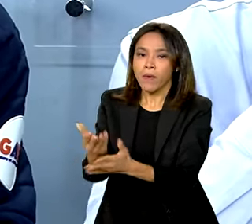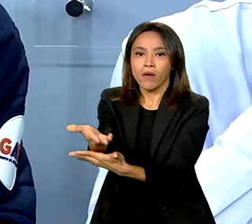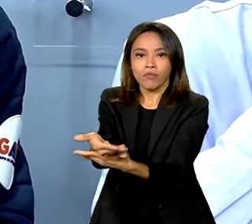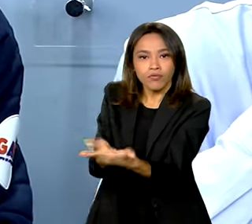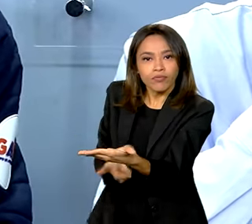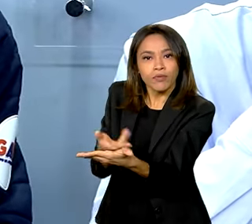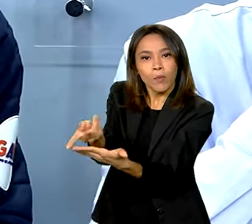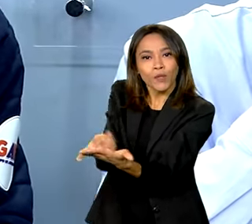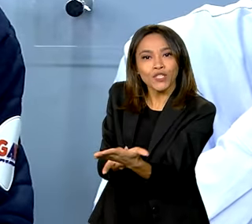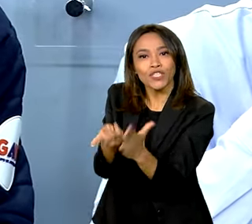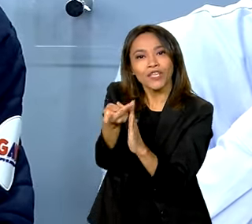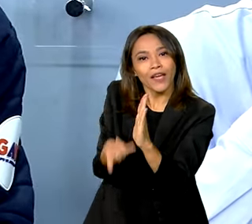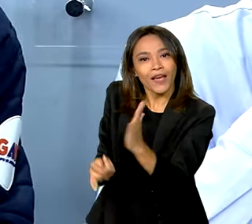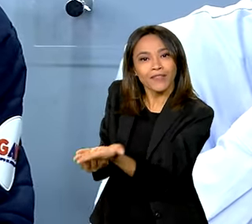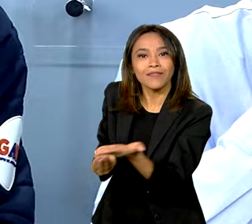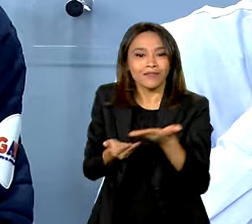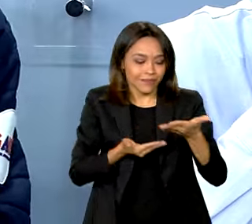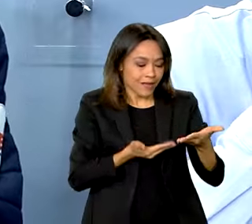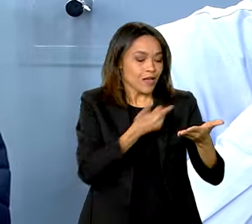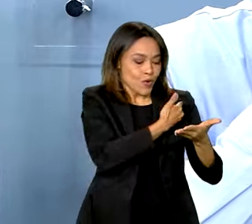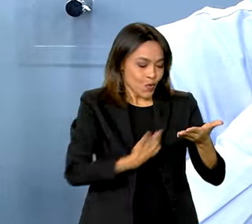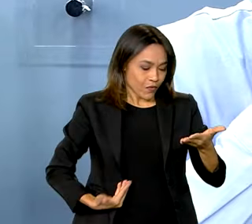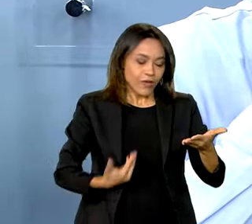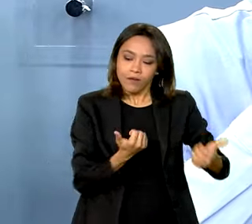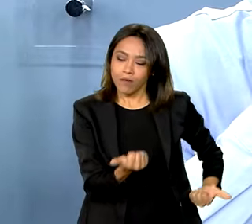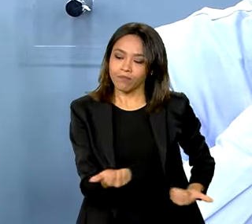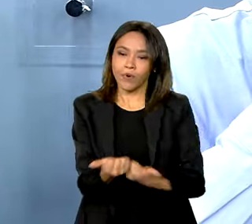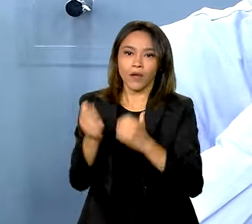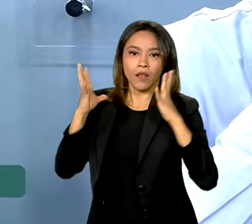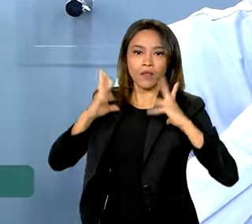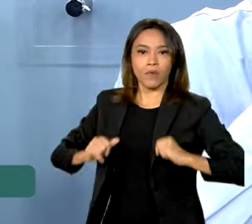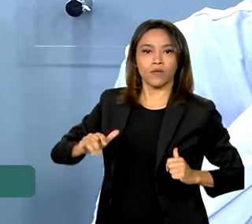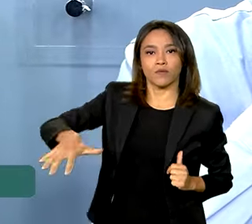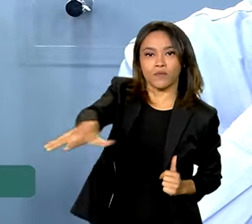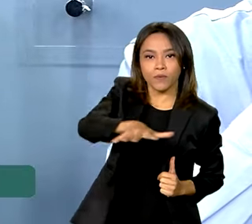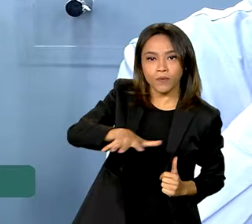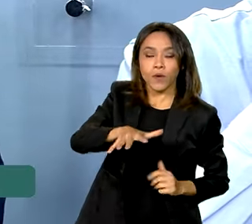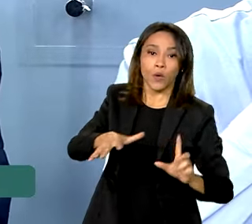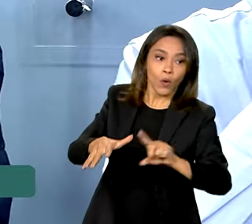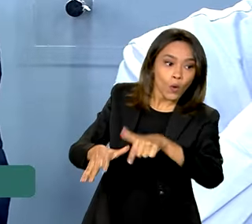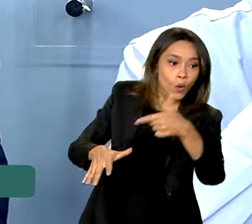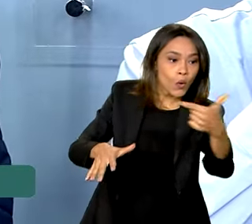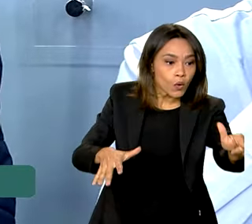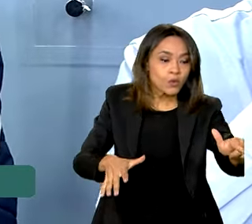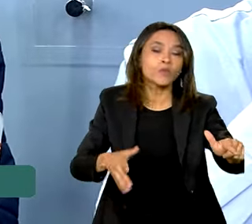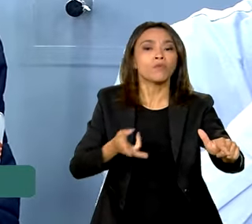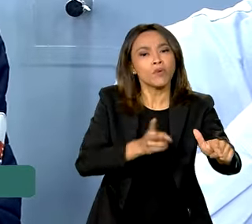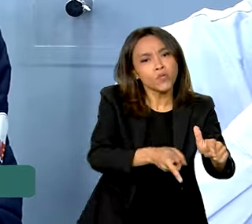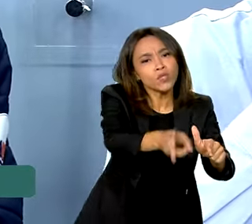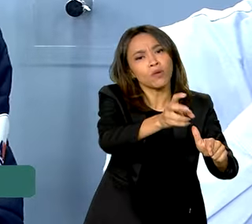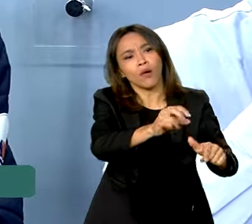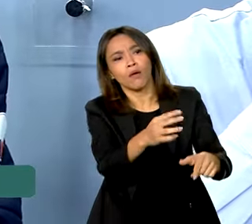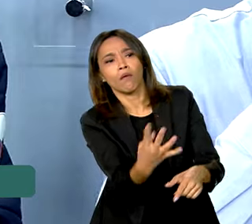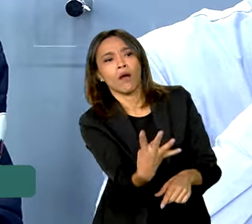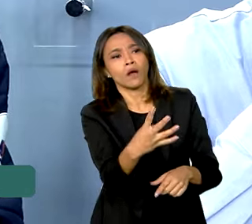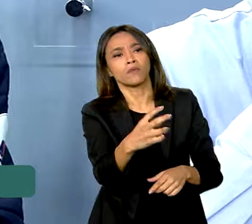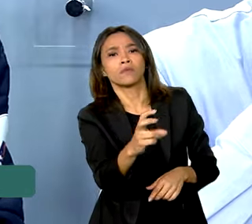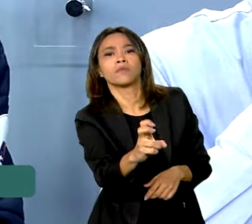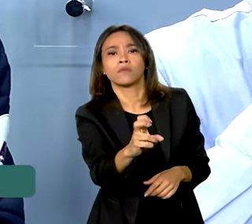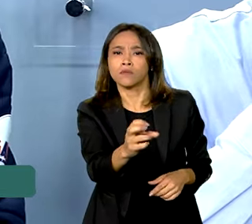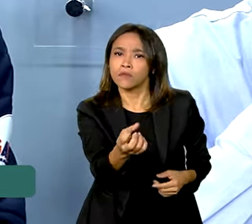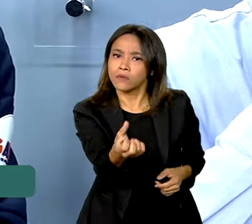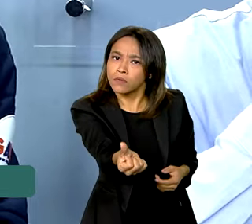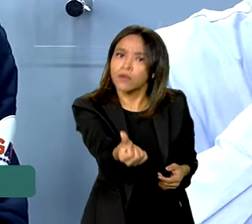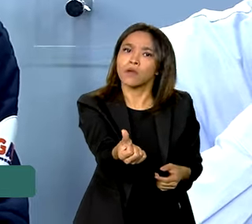banca a limpeza daquele bairro. O outro entrou em condições de limpar, vai fazendo. Pode ser 4, 5, 6,